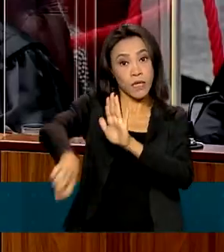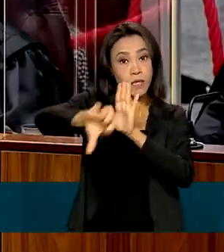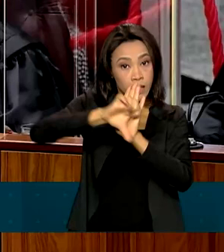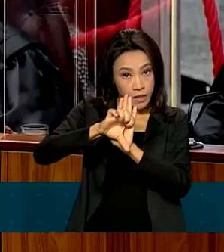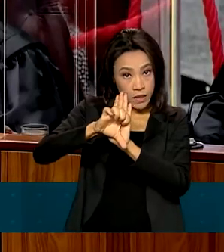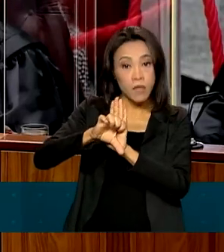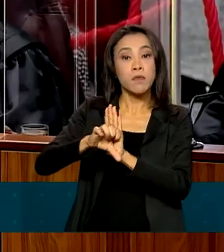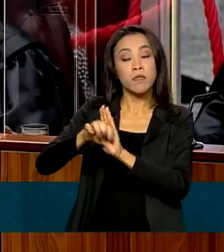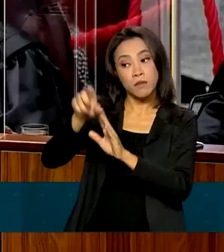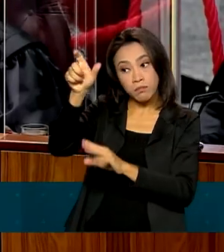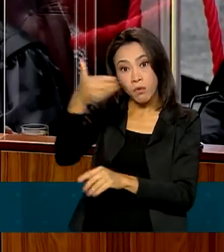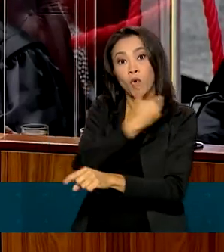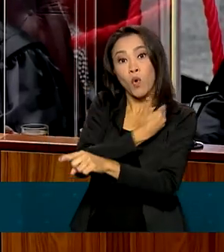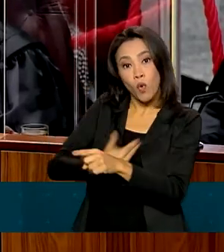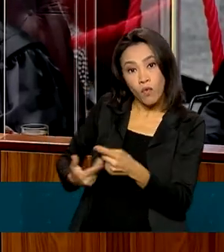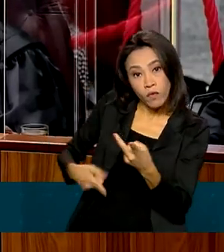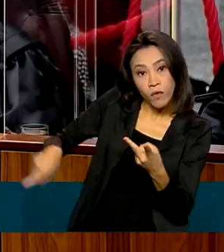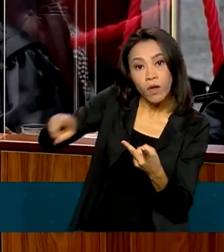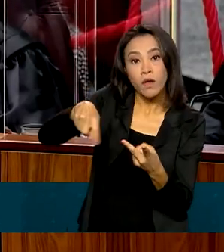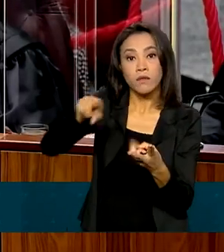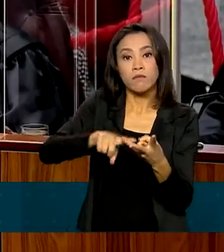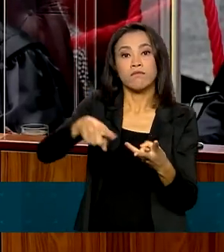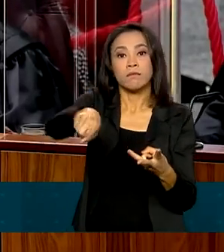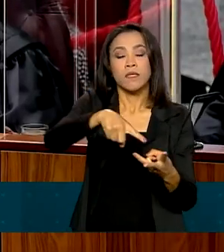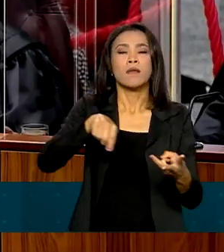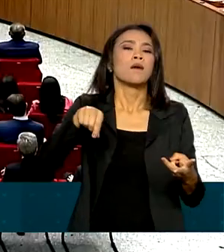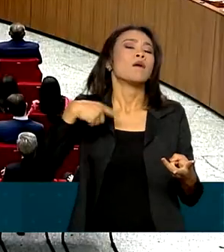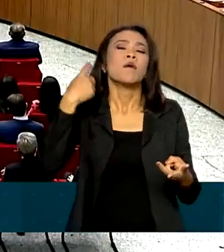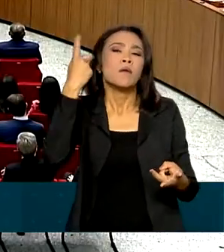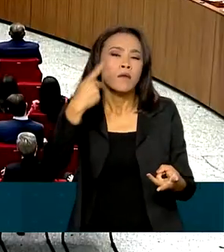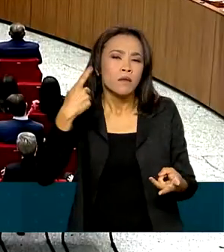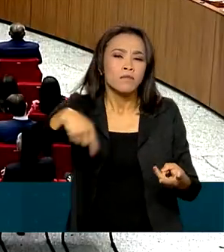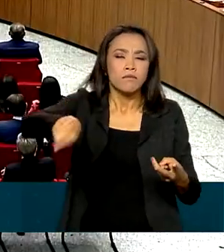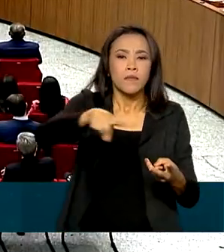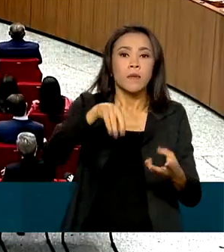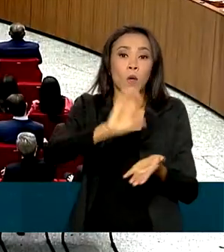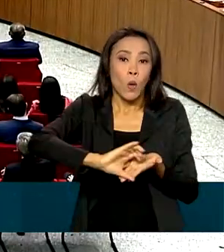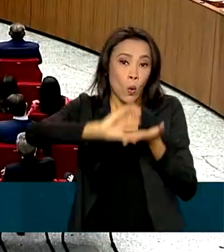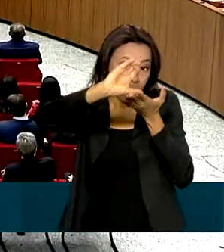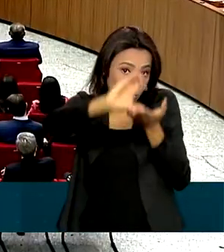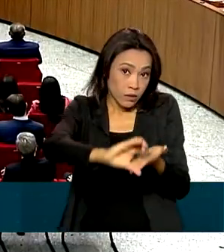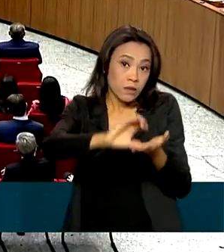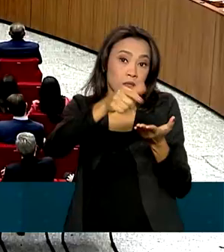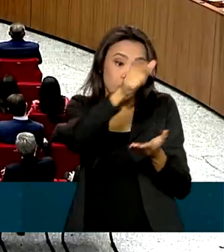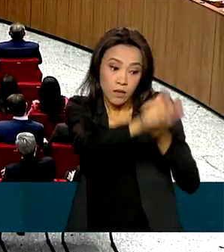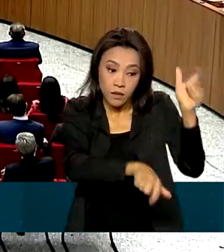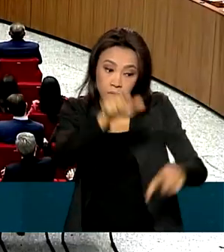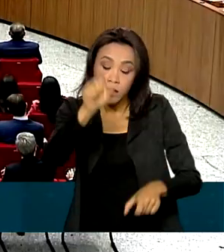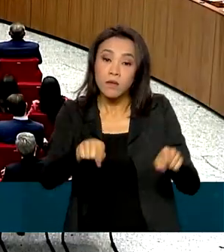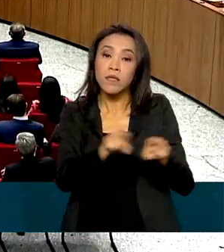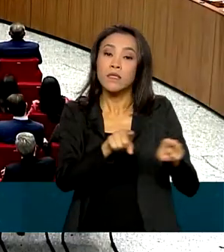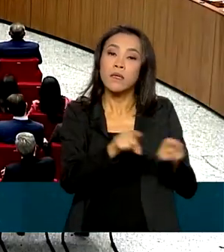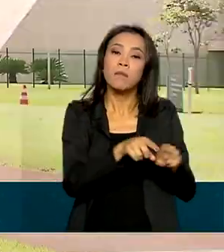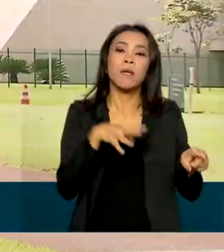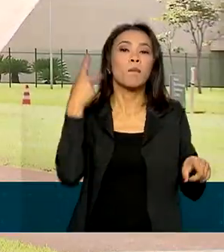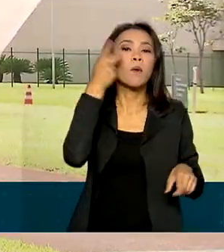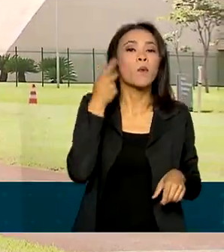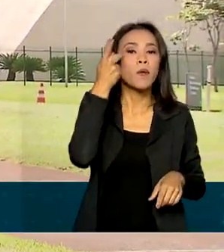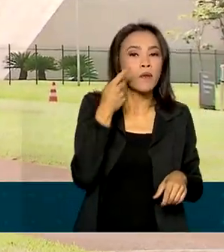por governadores, desembargadores, conselheiros de tribunais de contas e procuradores da República.